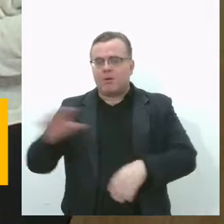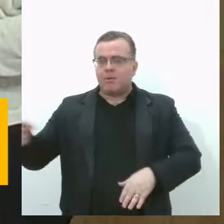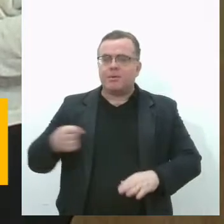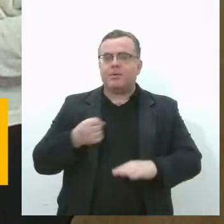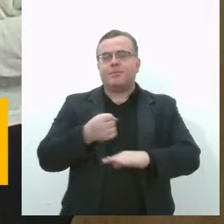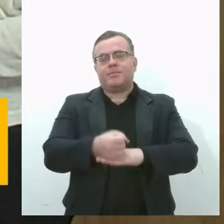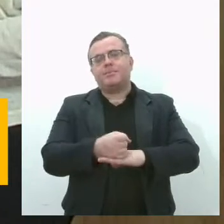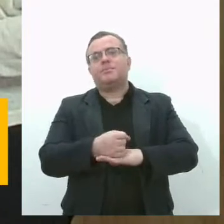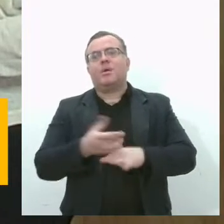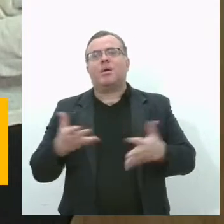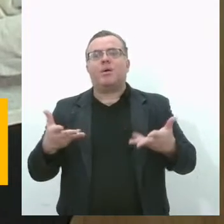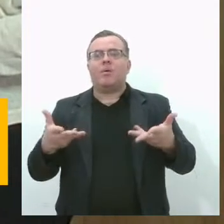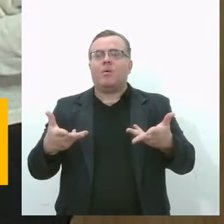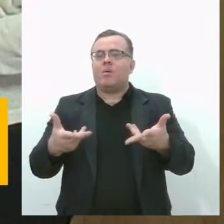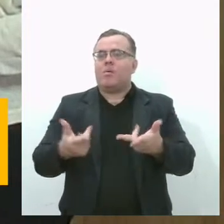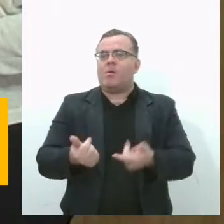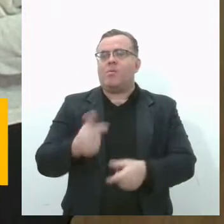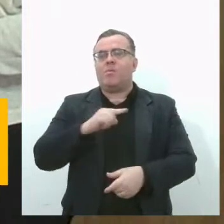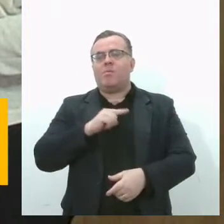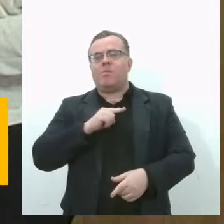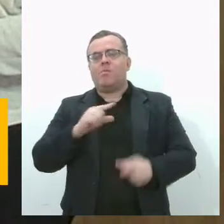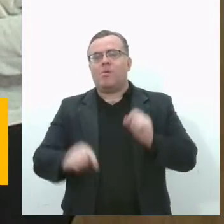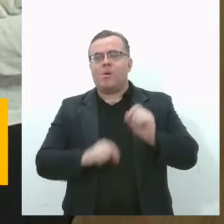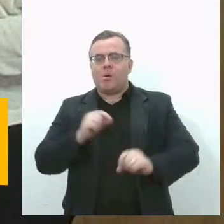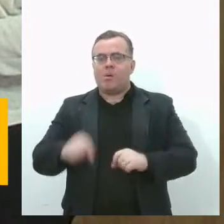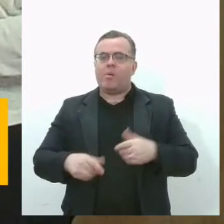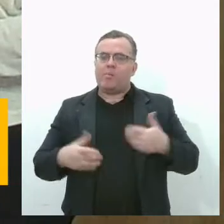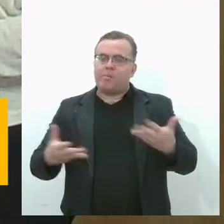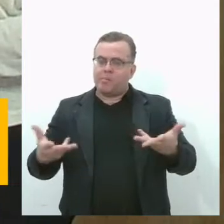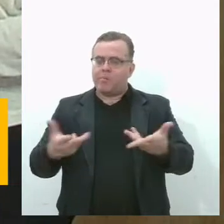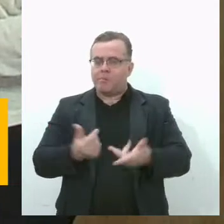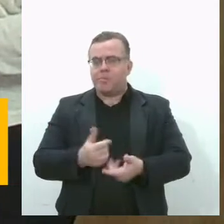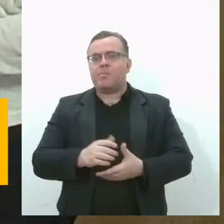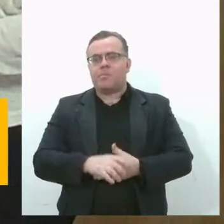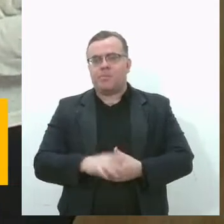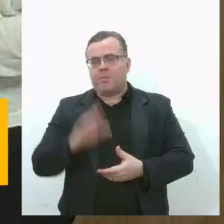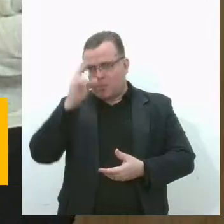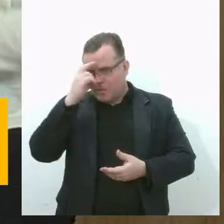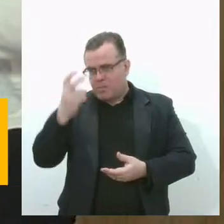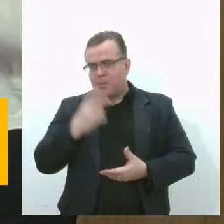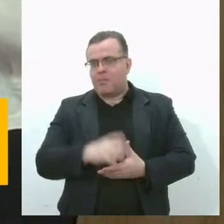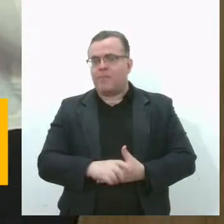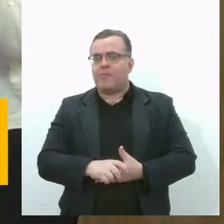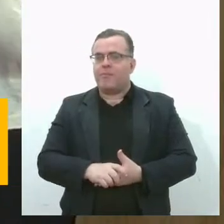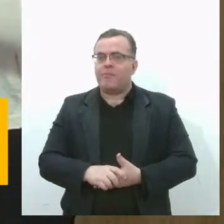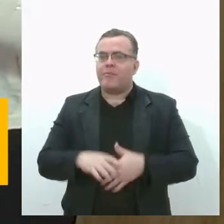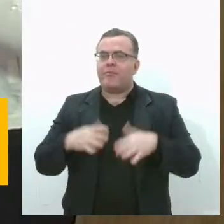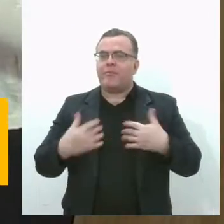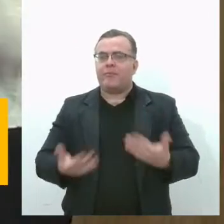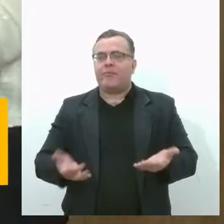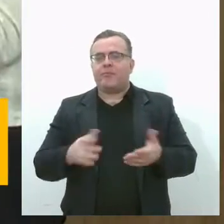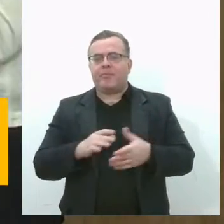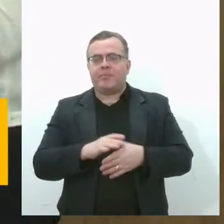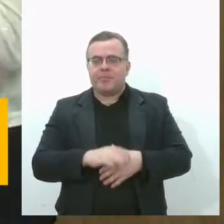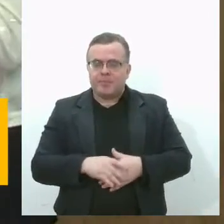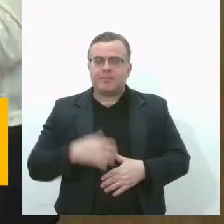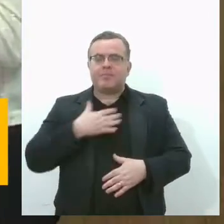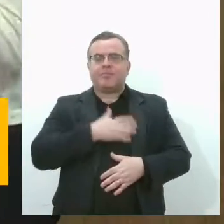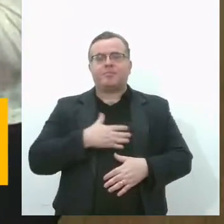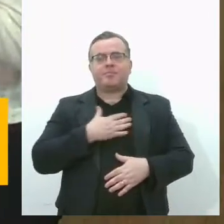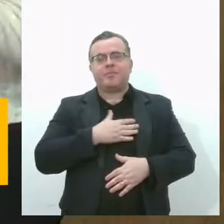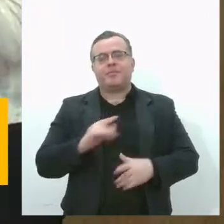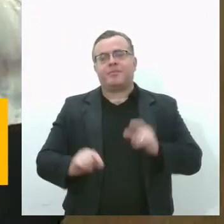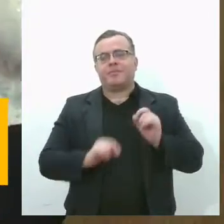habilidades que eles têm, porque eles são muito habilidosos, muito inteligentes. É verdade, né, e eles gostam de acompanhar, eles gostam de